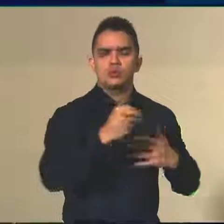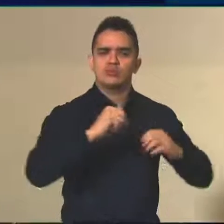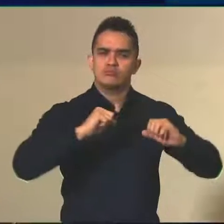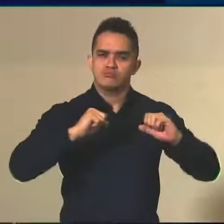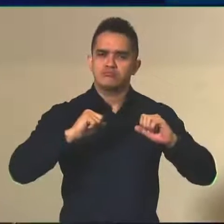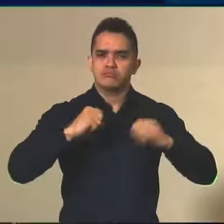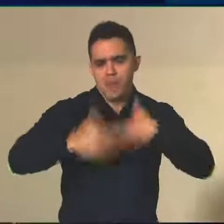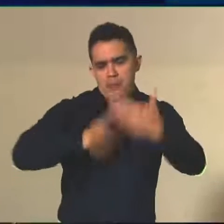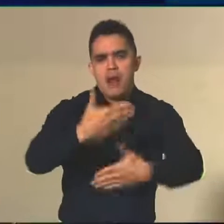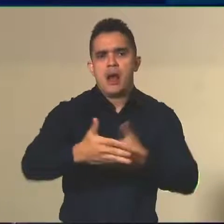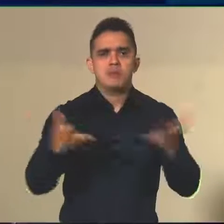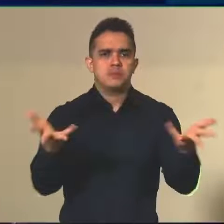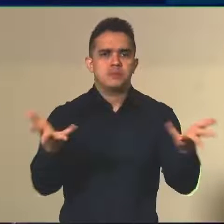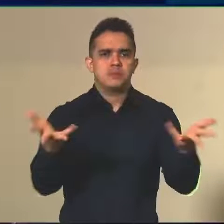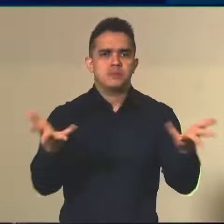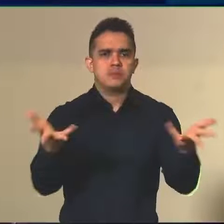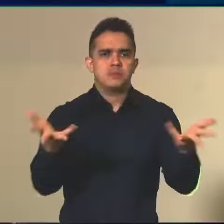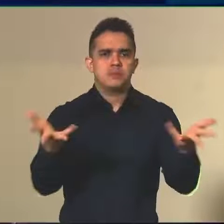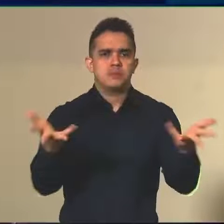maneira brilhante.